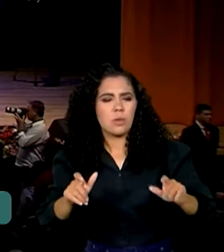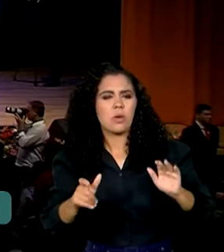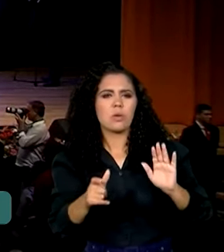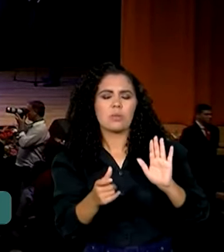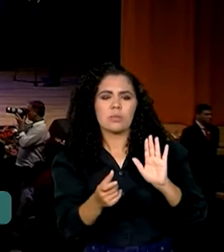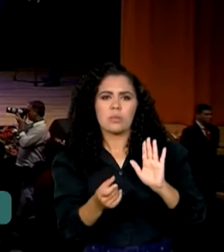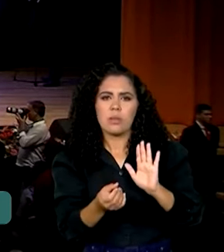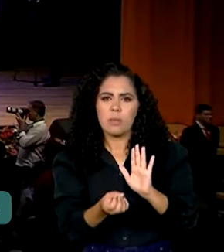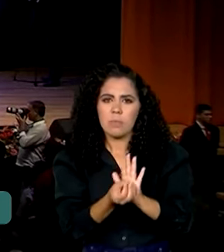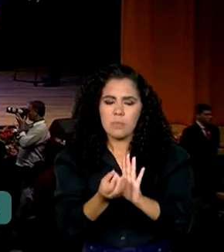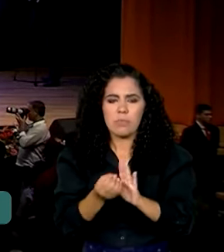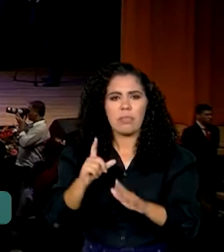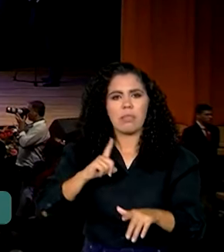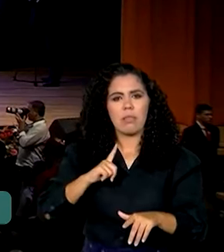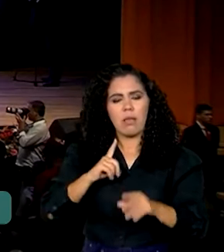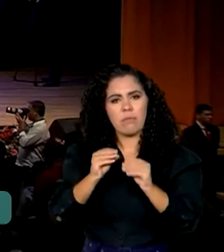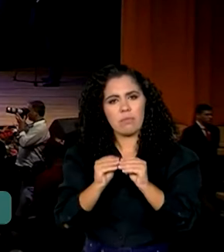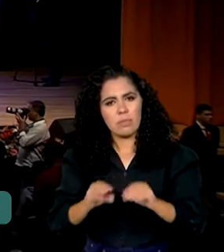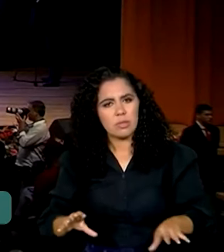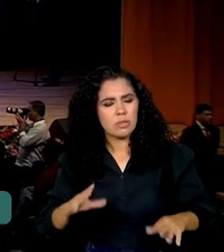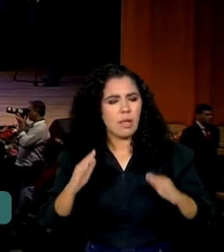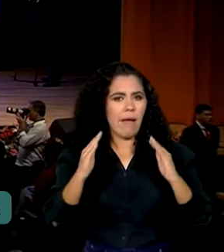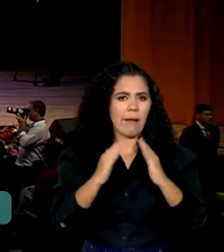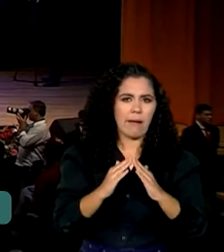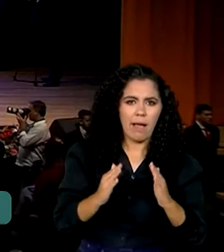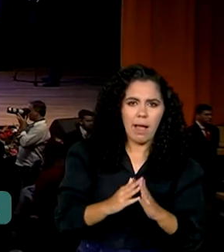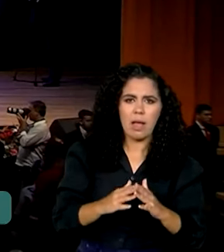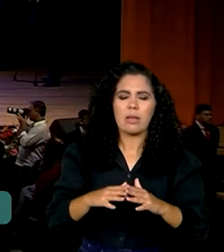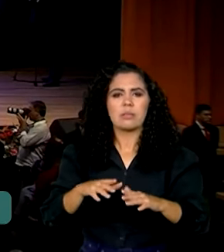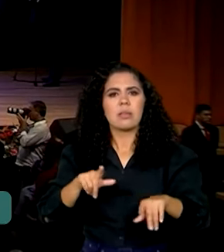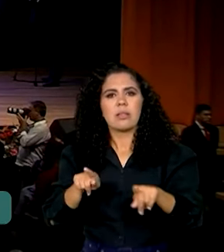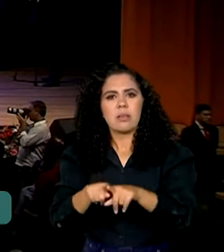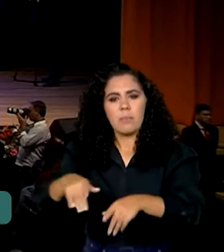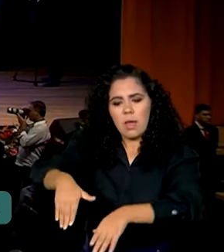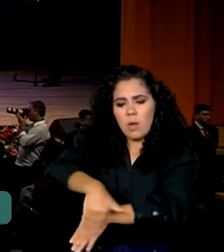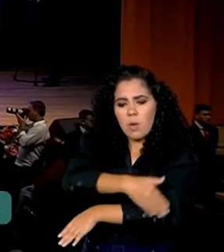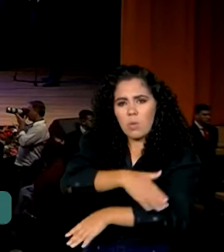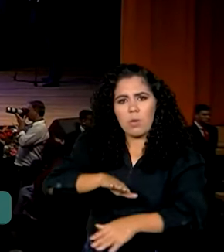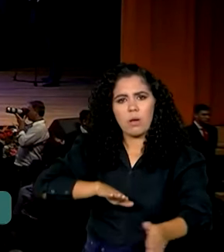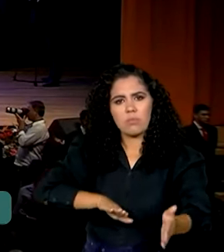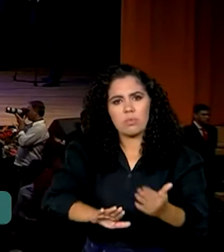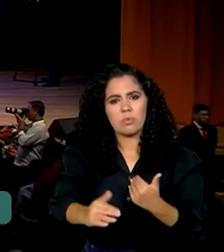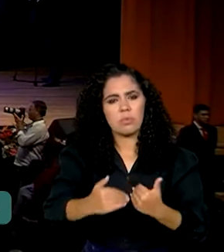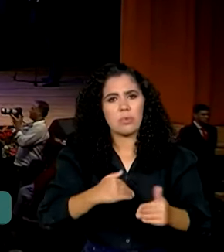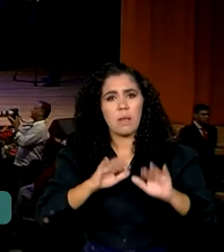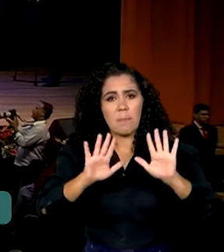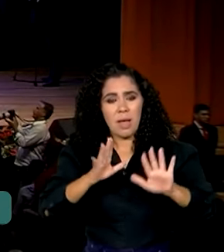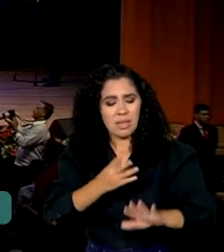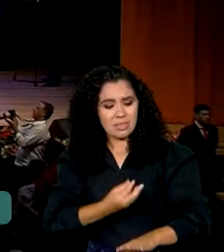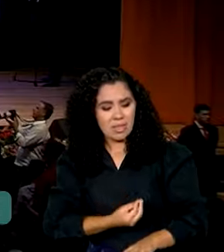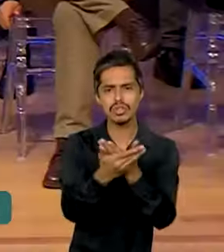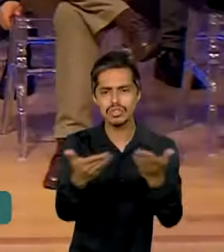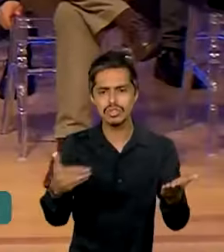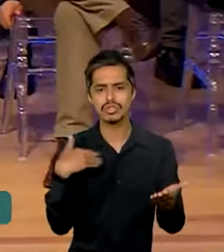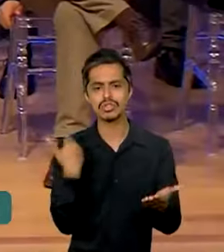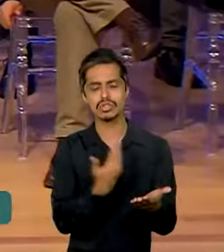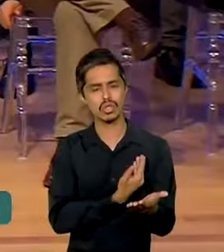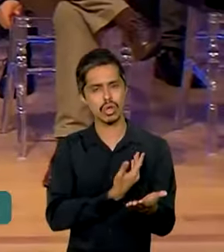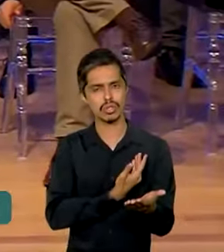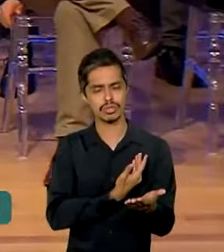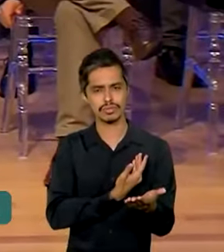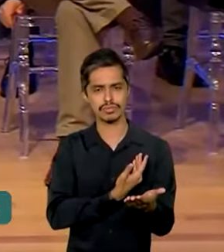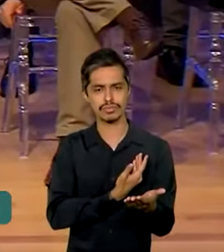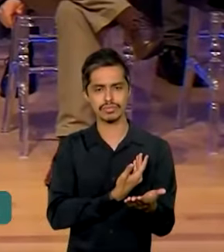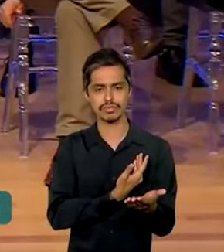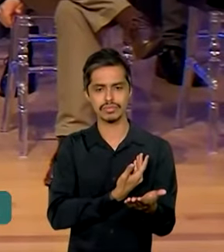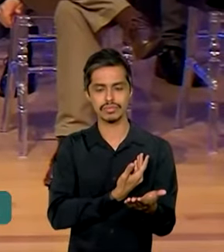a gente reconstrói as casas, o asfalto, a gente só não reconstrói a vida das pessoas que foram. Nós